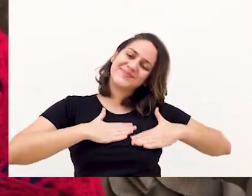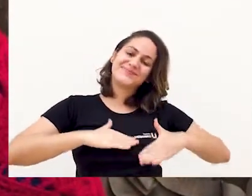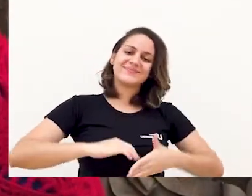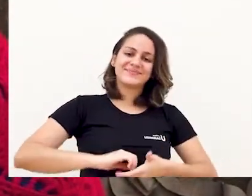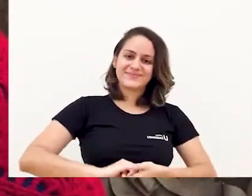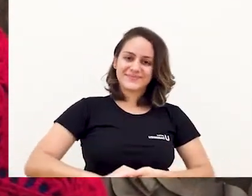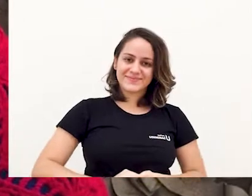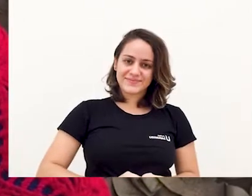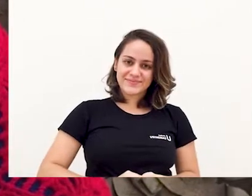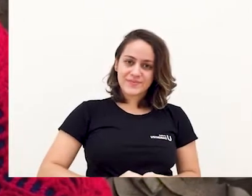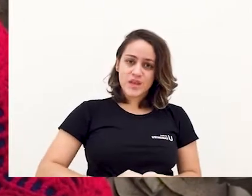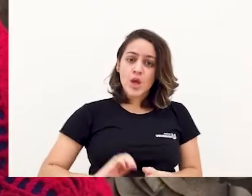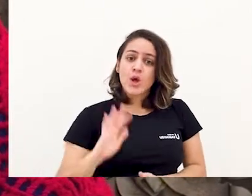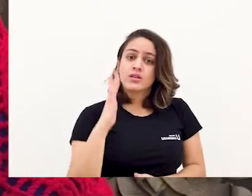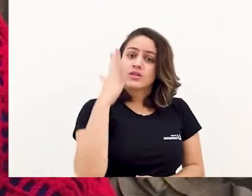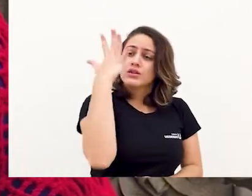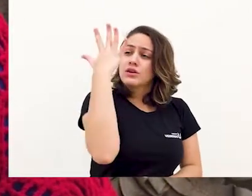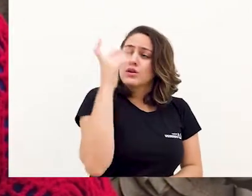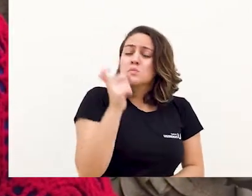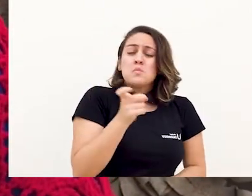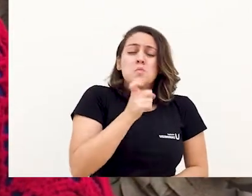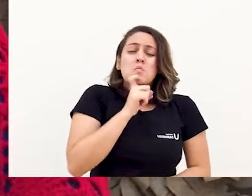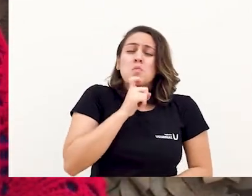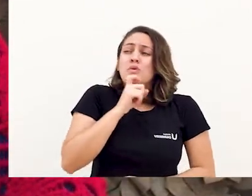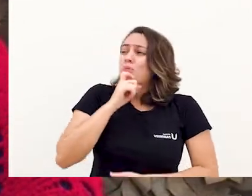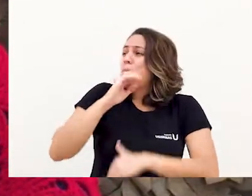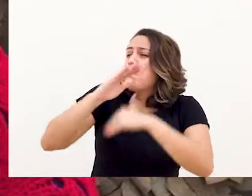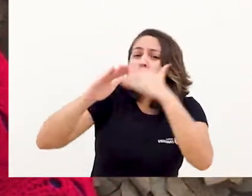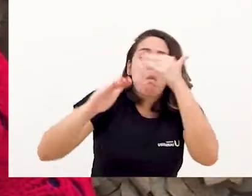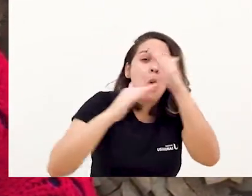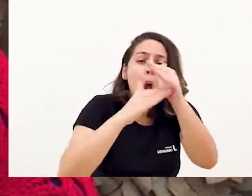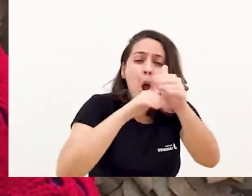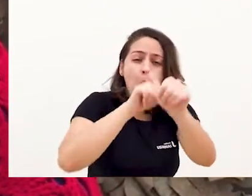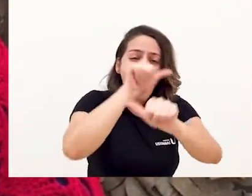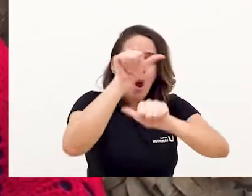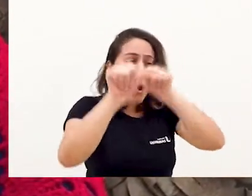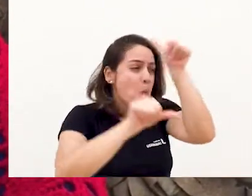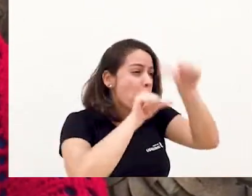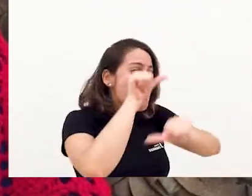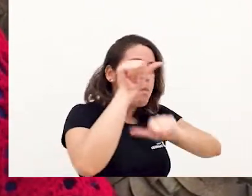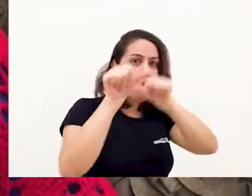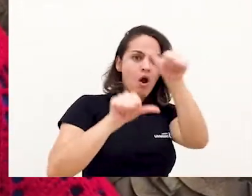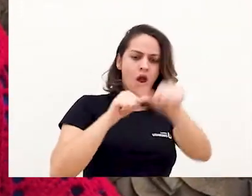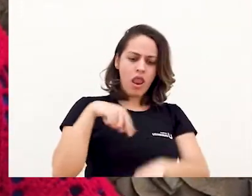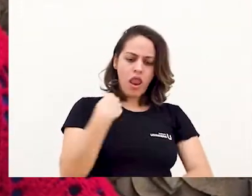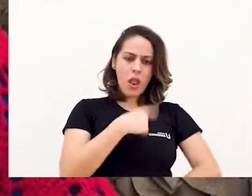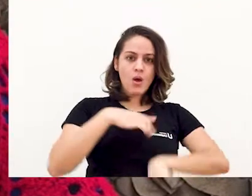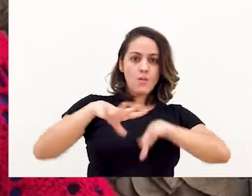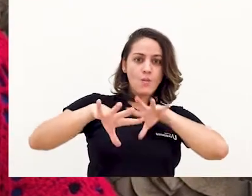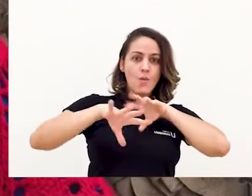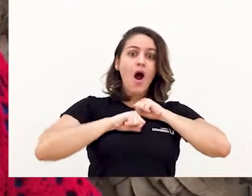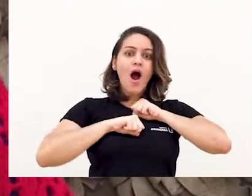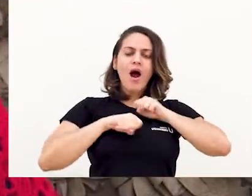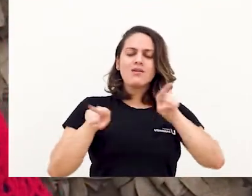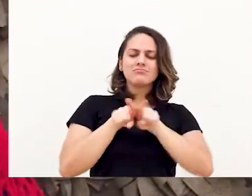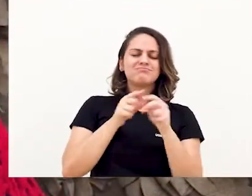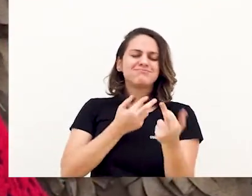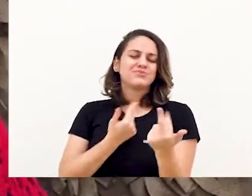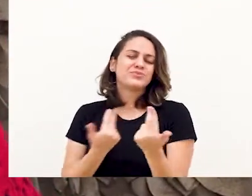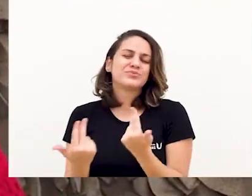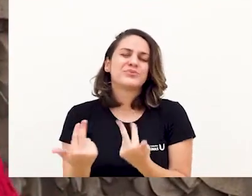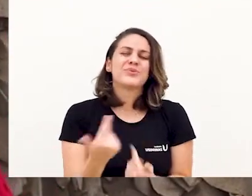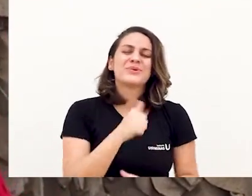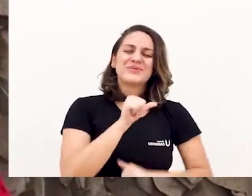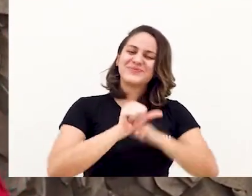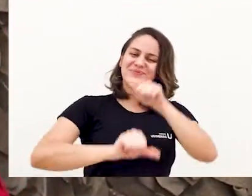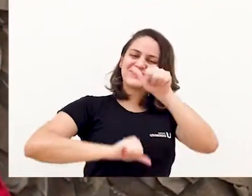No inverno, tudo ao nosso redor se transforma e nós também nos transformamos. Até